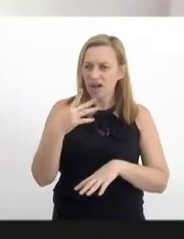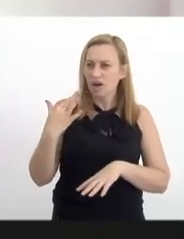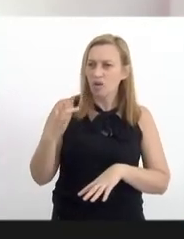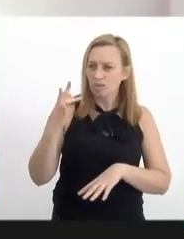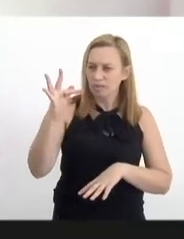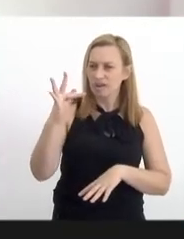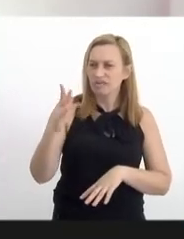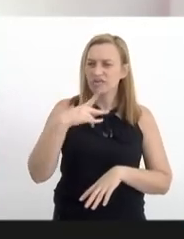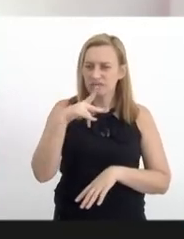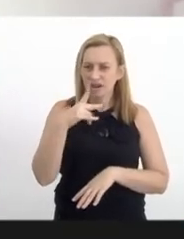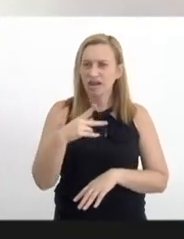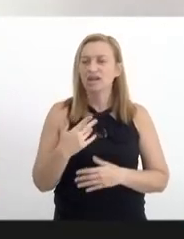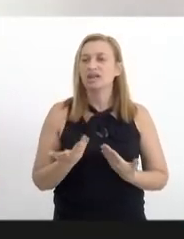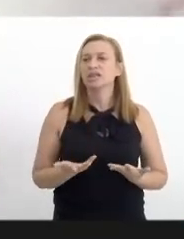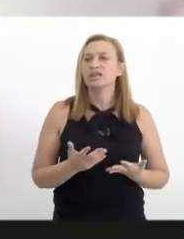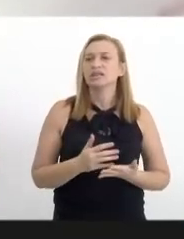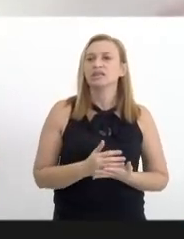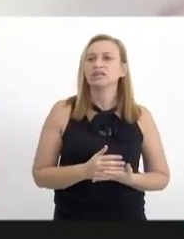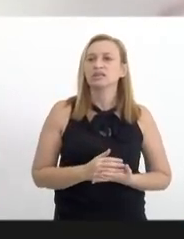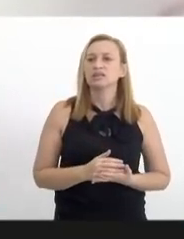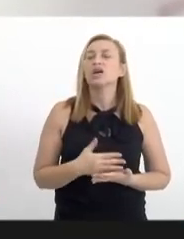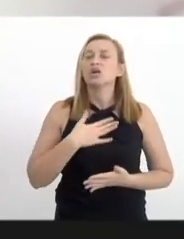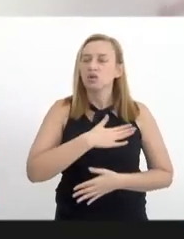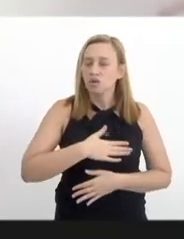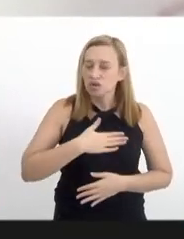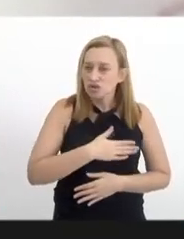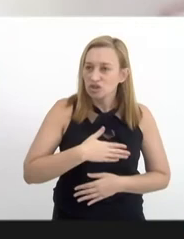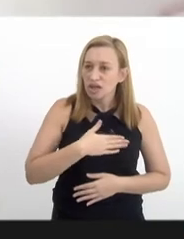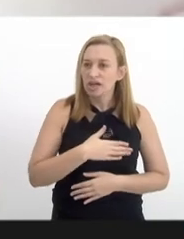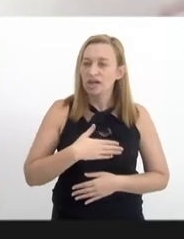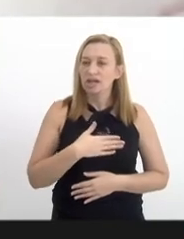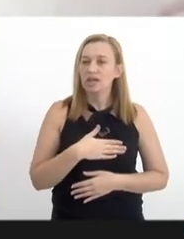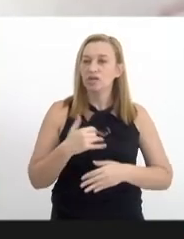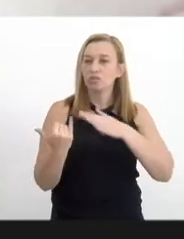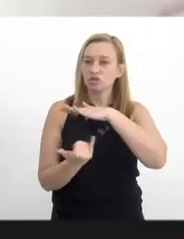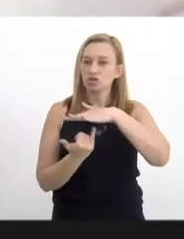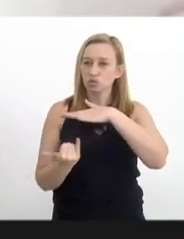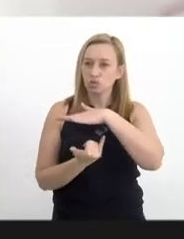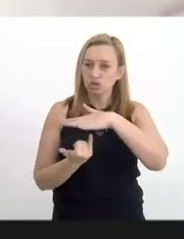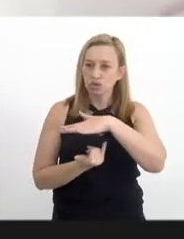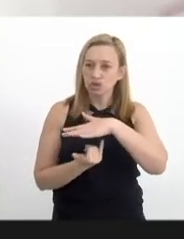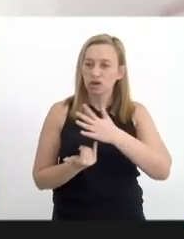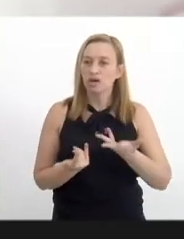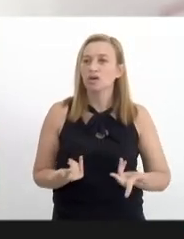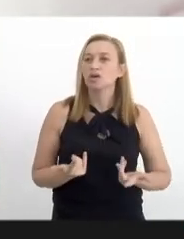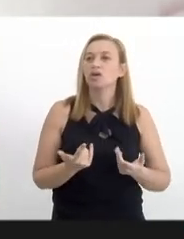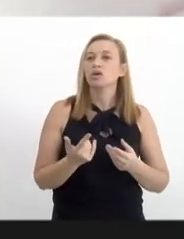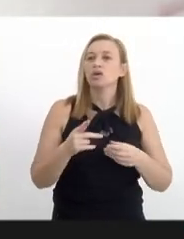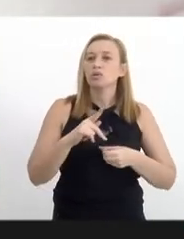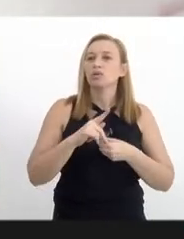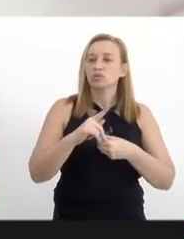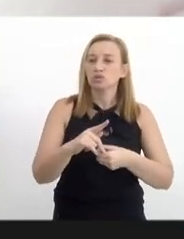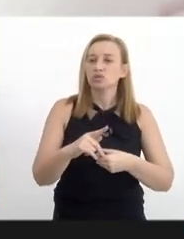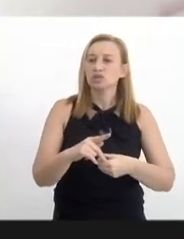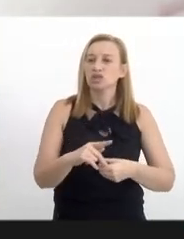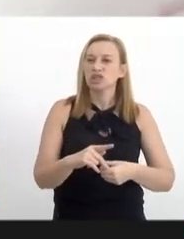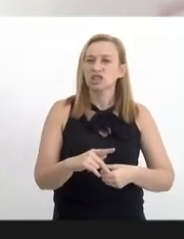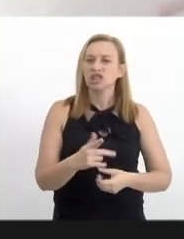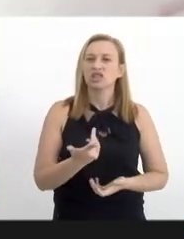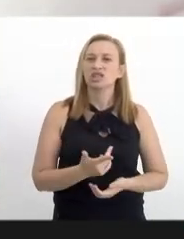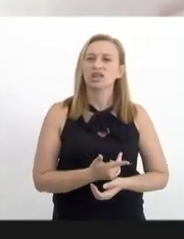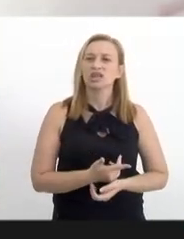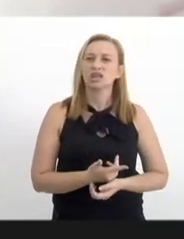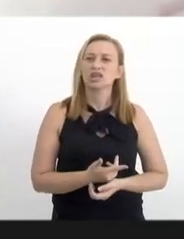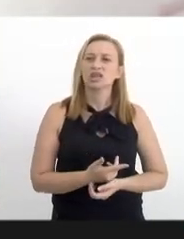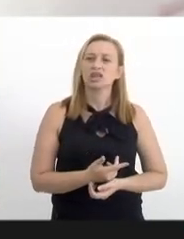relato, enfim. Gostaria, como instituição como promotoria que tem como